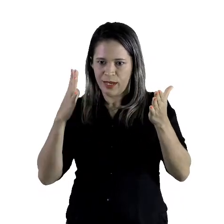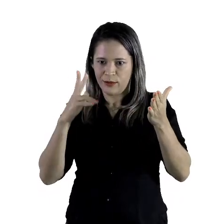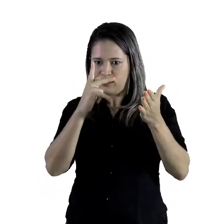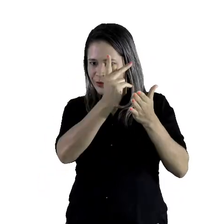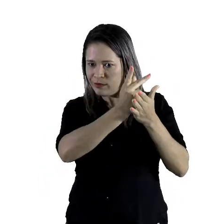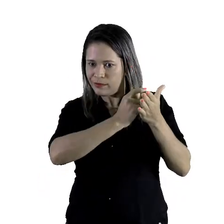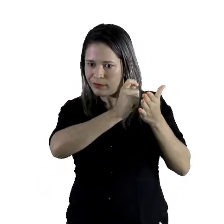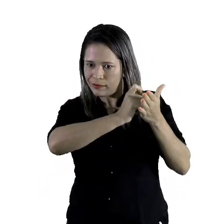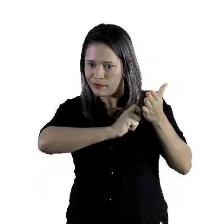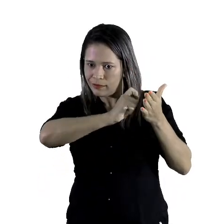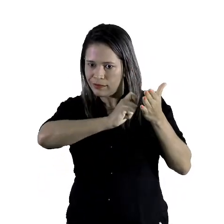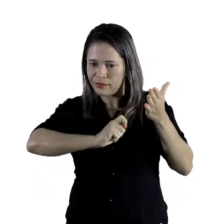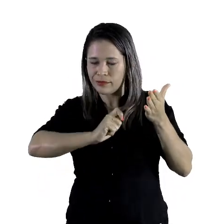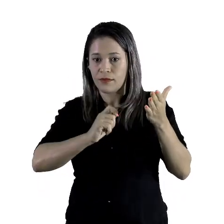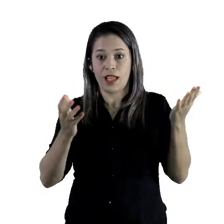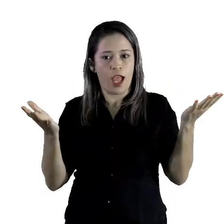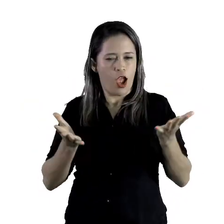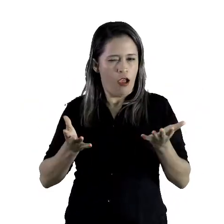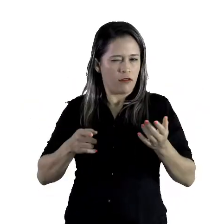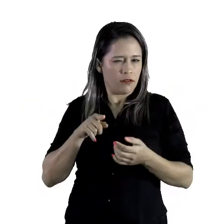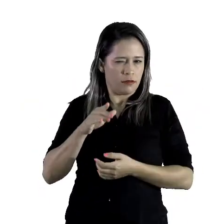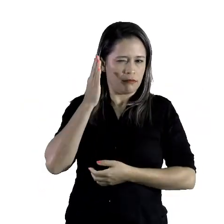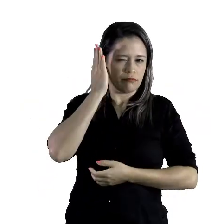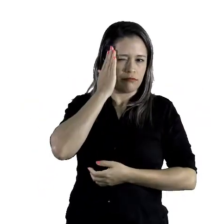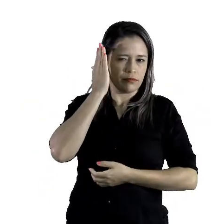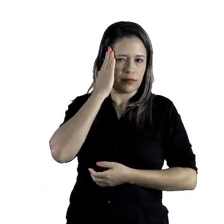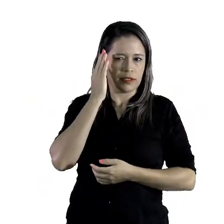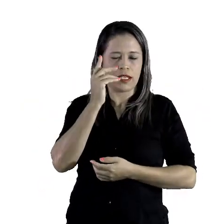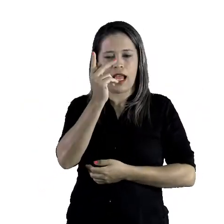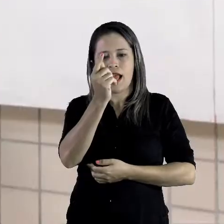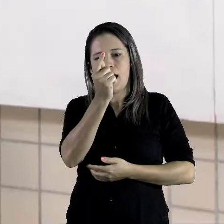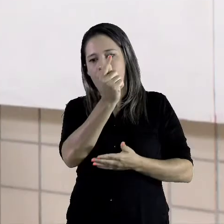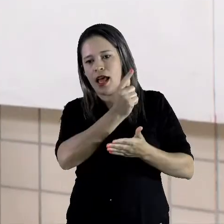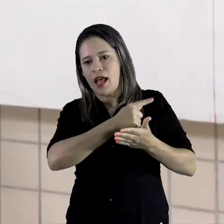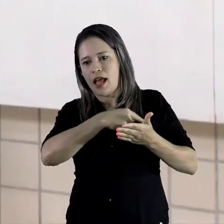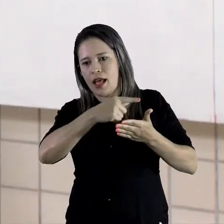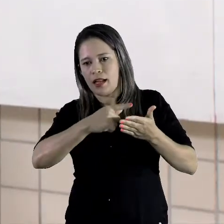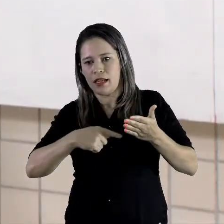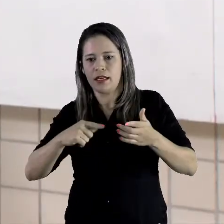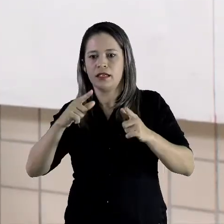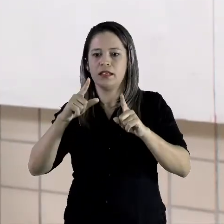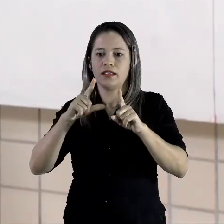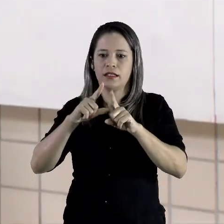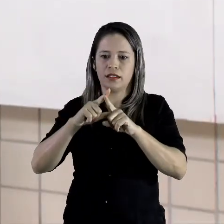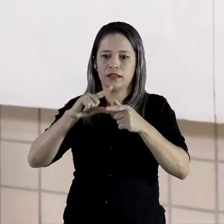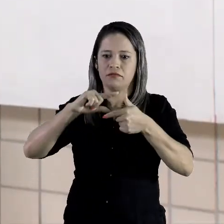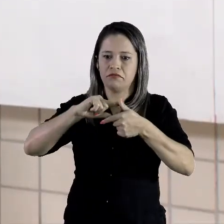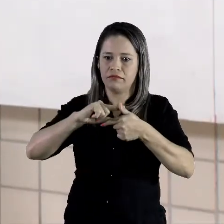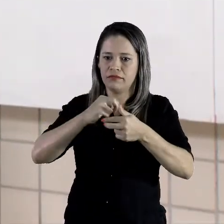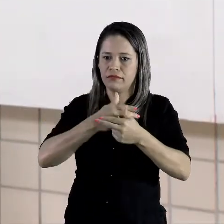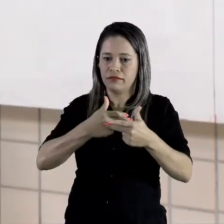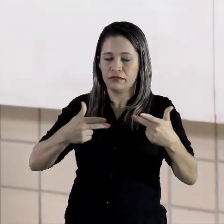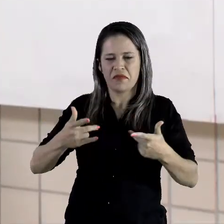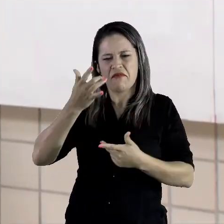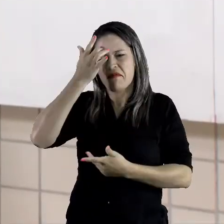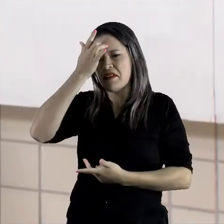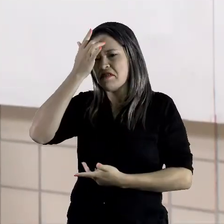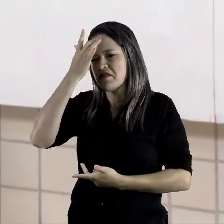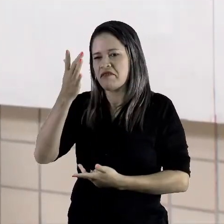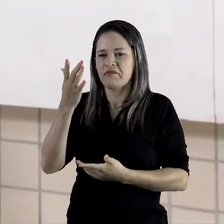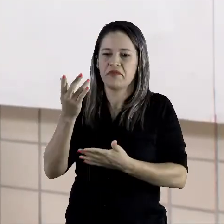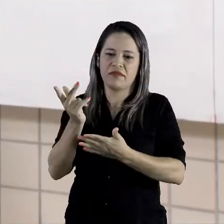Agora, você já sabe que as linhas, as figuras geométricas facilitam bastante os nossos